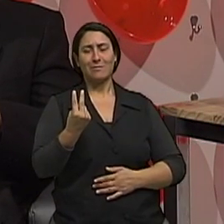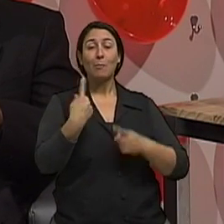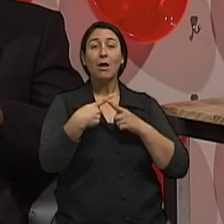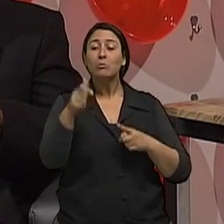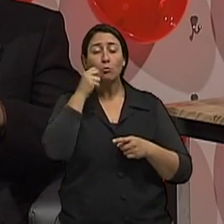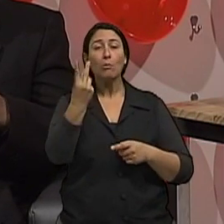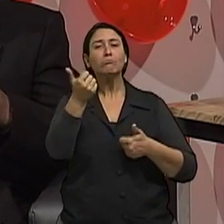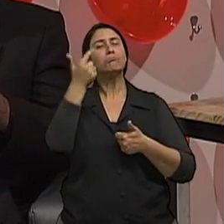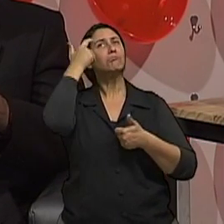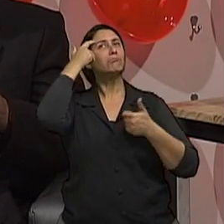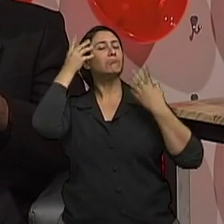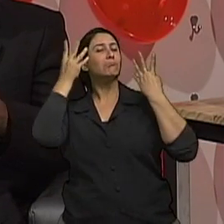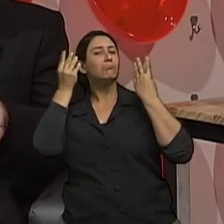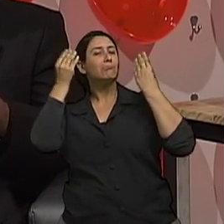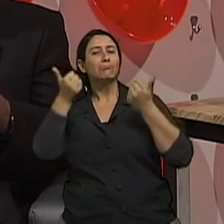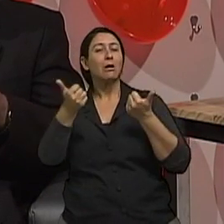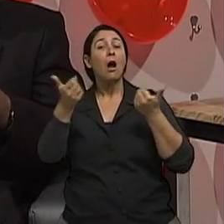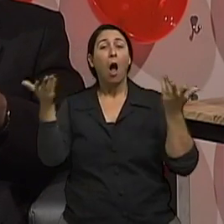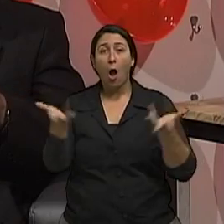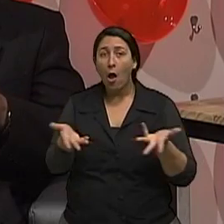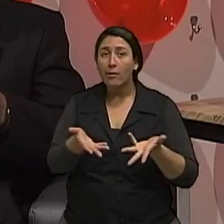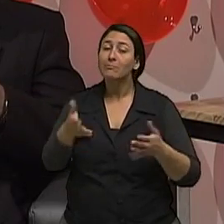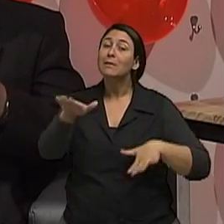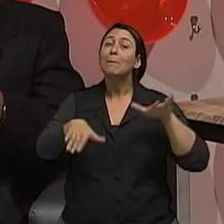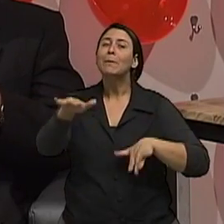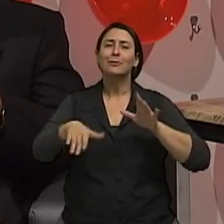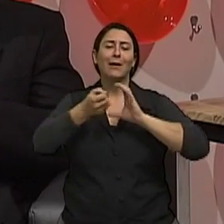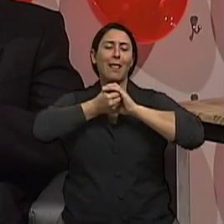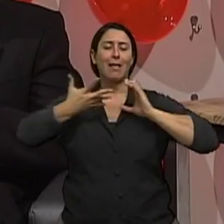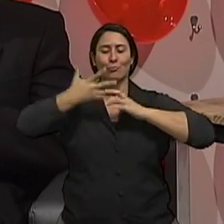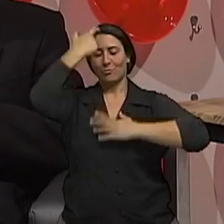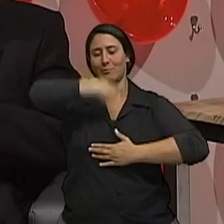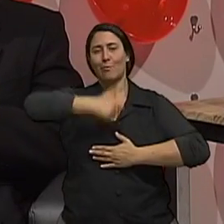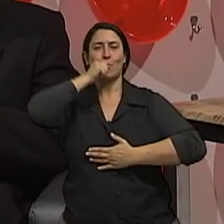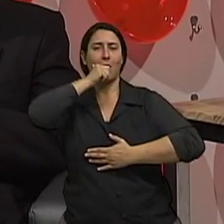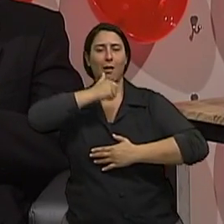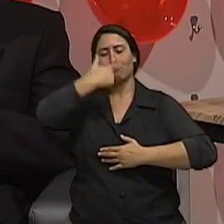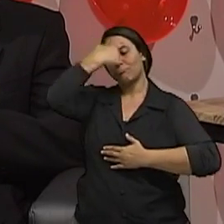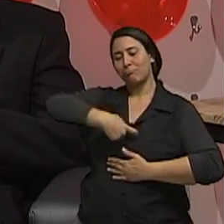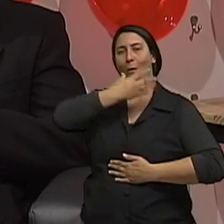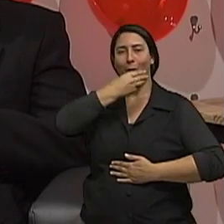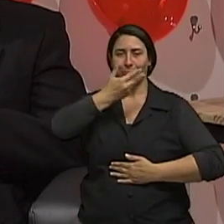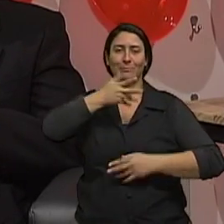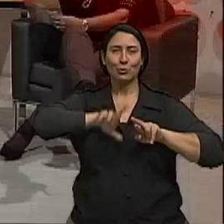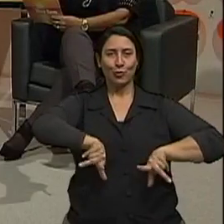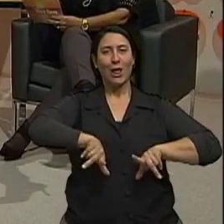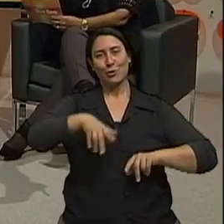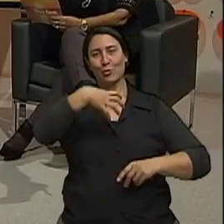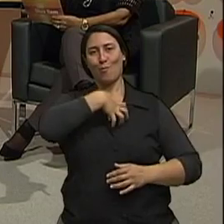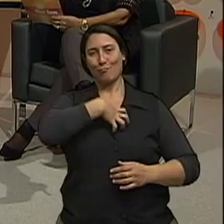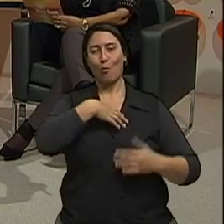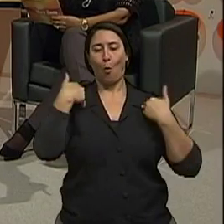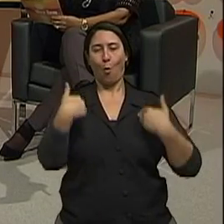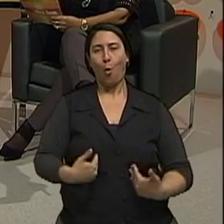questão de gênero que tem a ver com o peso e tem a ver também com características específicas, enzimáticas do corpo do homem e da mulher. Tá. E a mulher